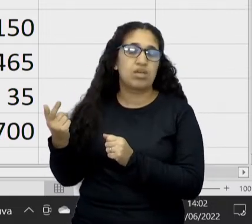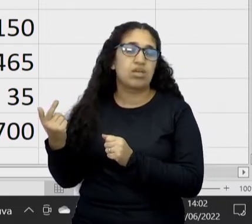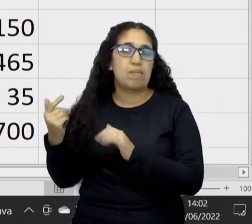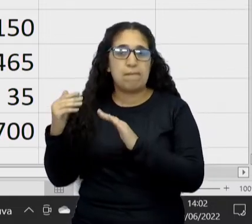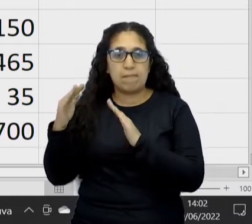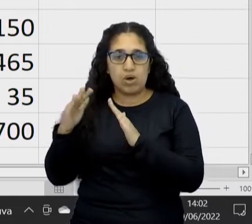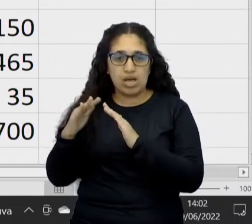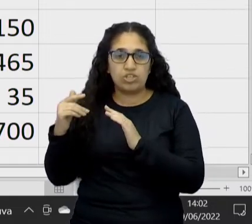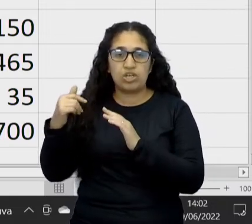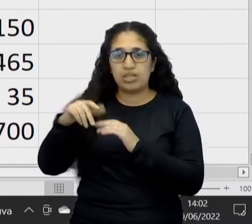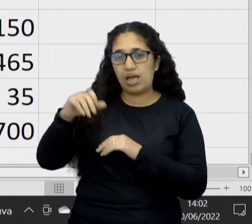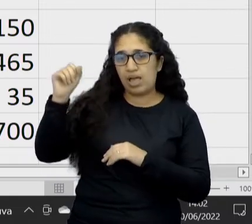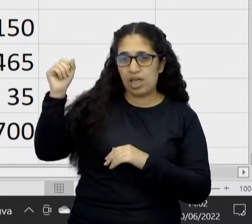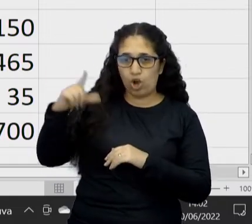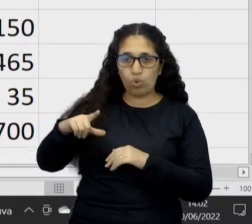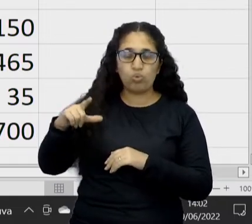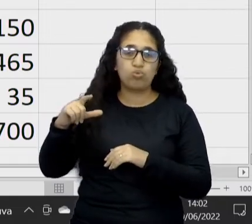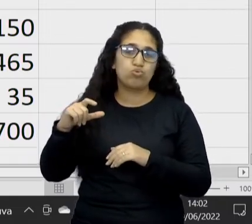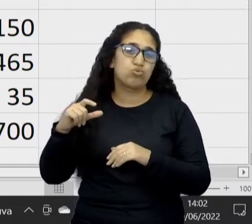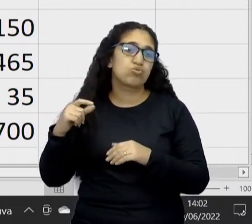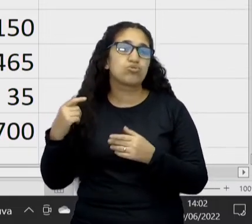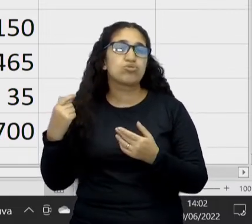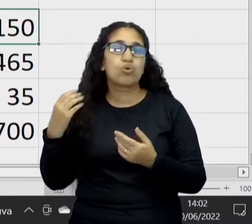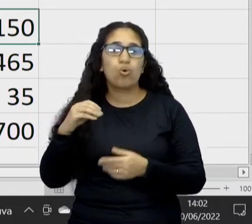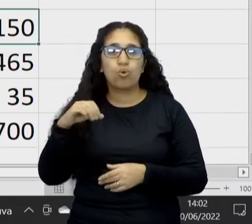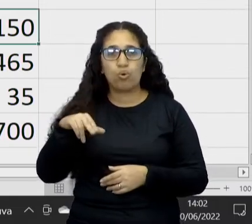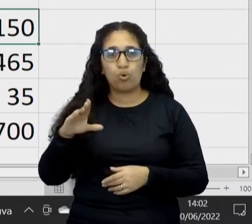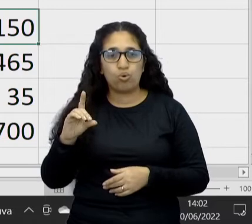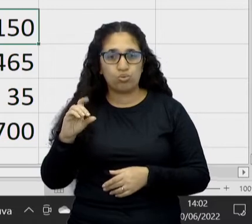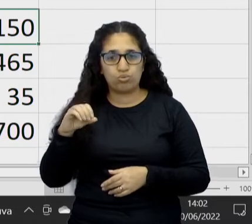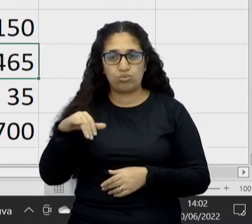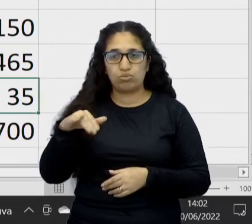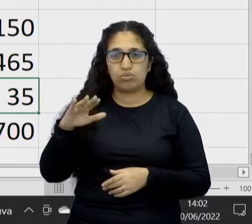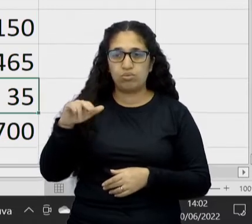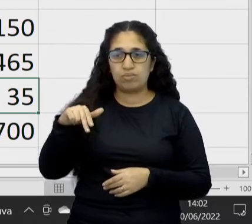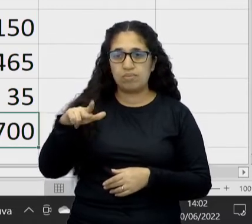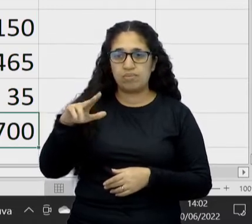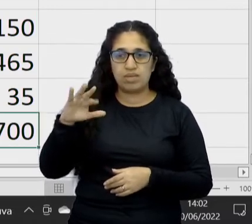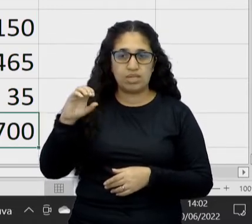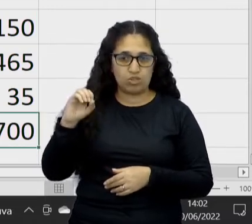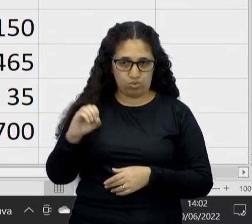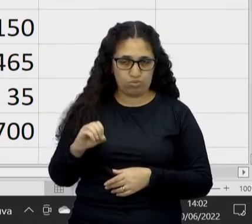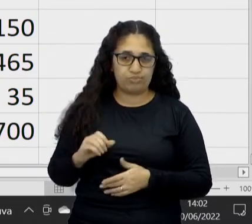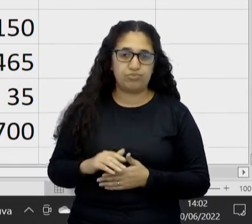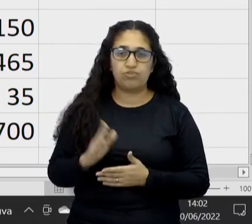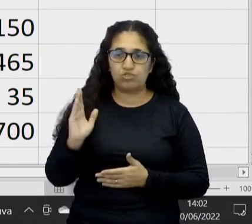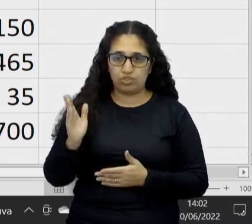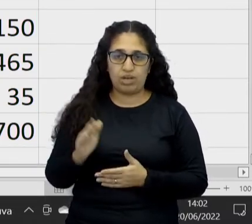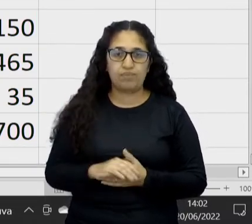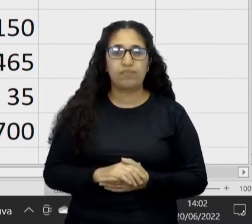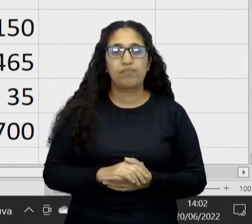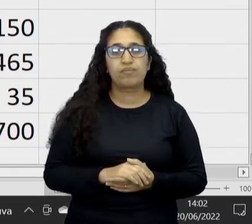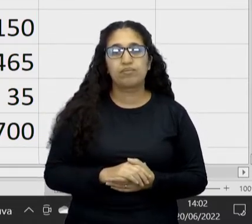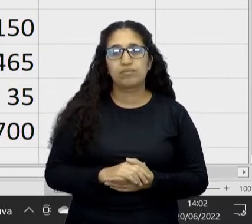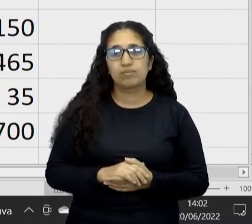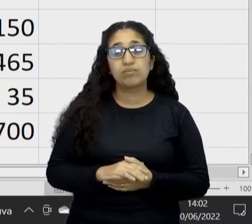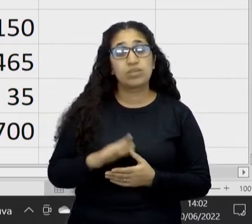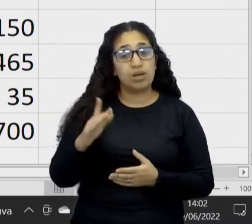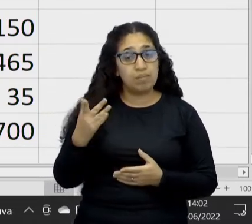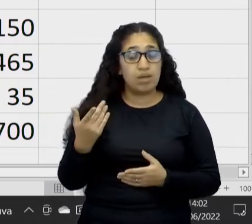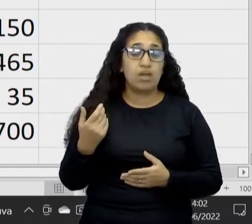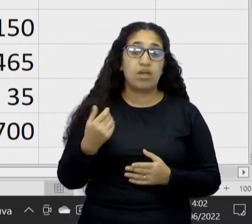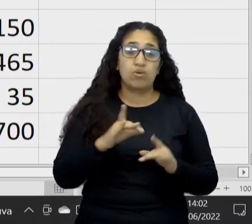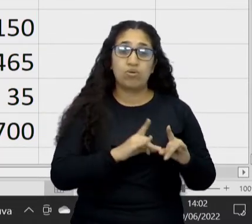a luz e o condomínio, né? Nesse moradia já entra aqui a luz e o condomínio. Ela também financiou um apartamento,